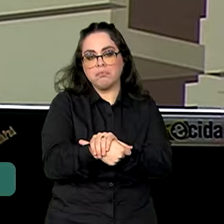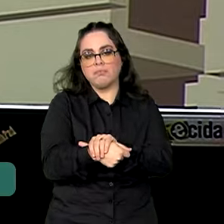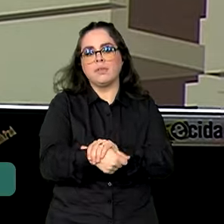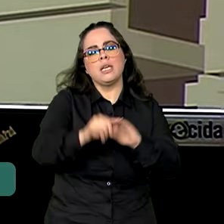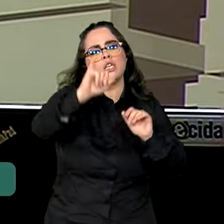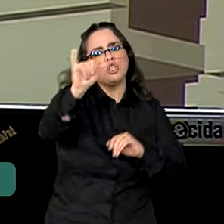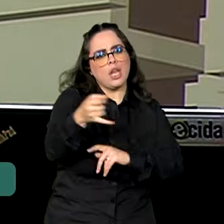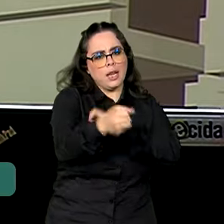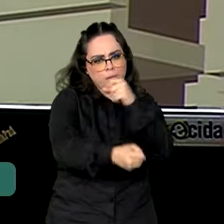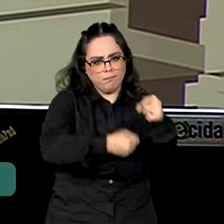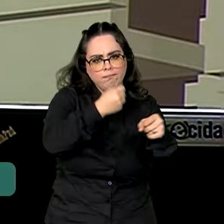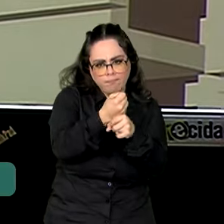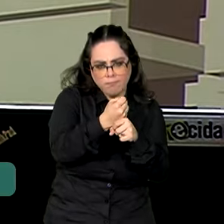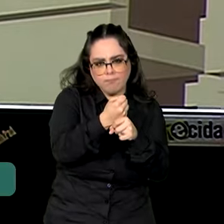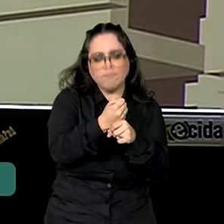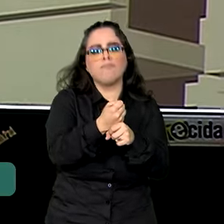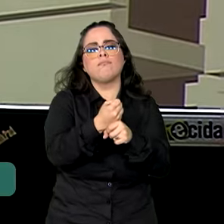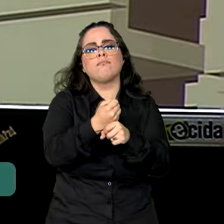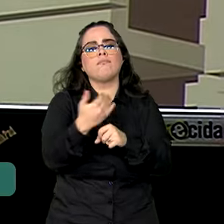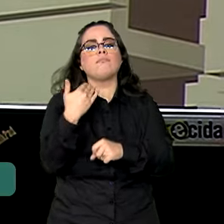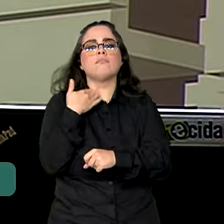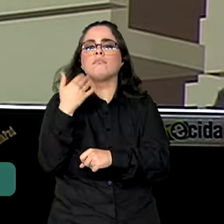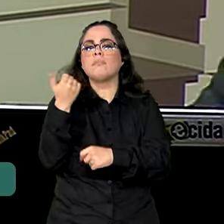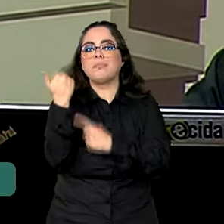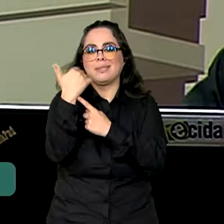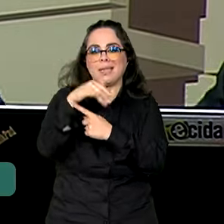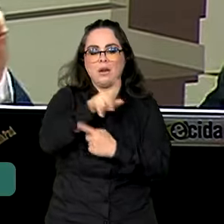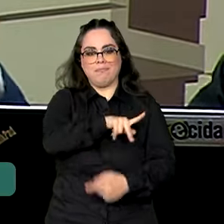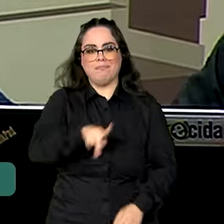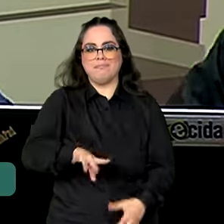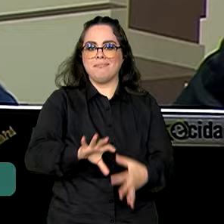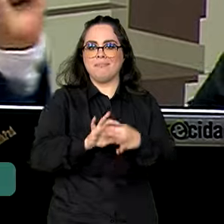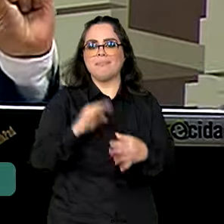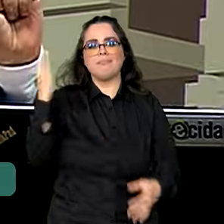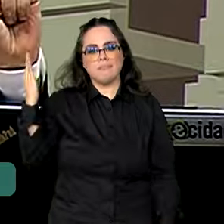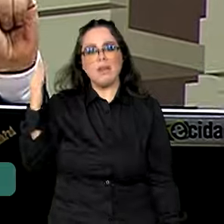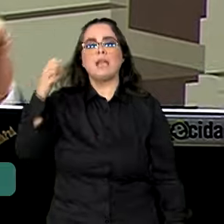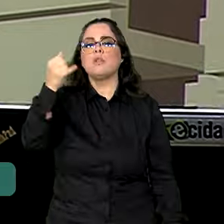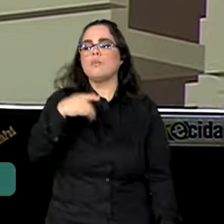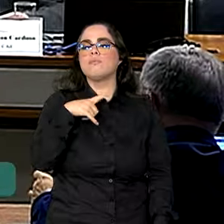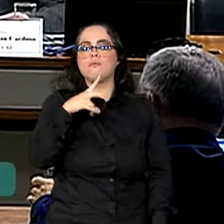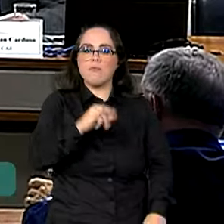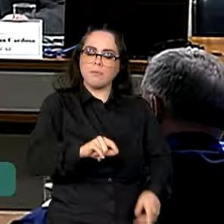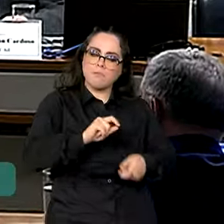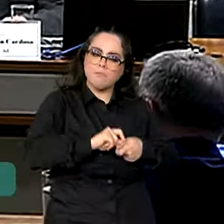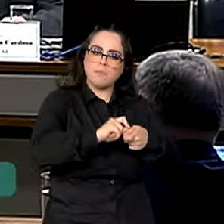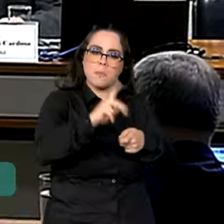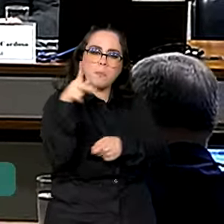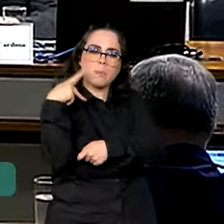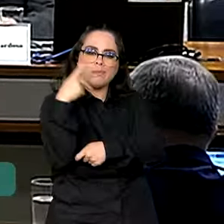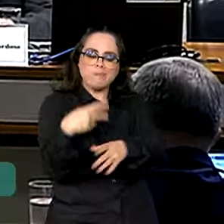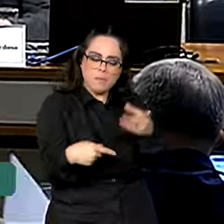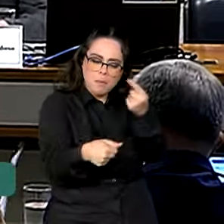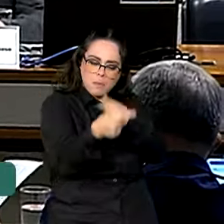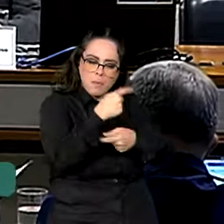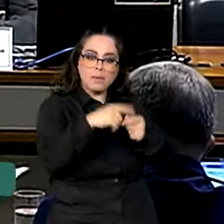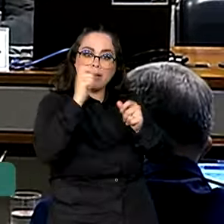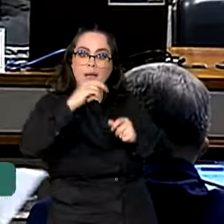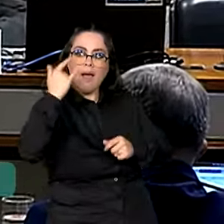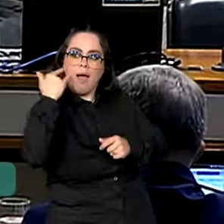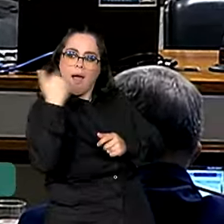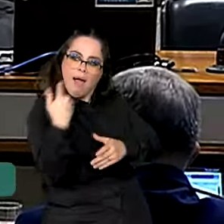partir de janeiro de 2025, Gabriel Galípolo se comprometeu com a execução de uma política econômica que contribua para atrair